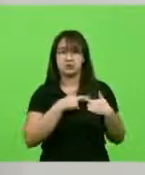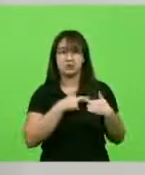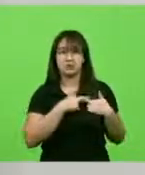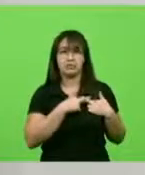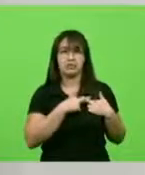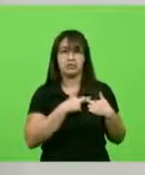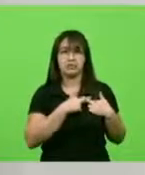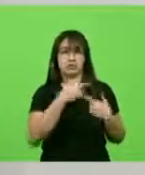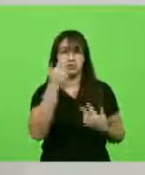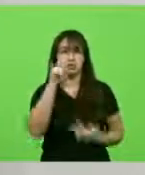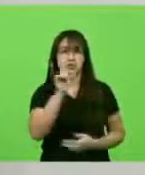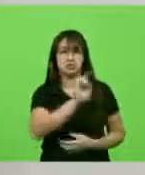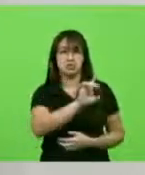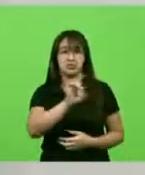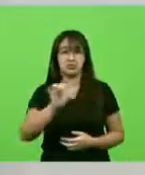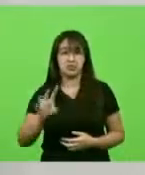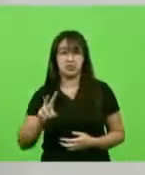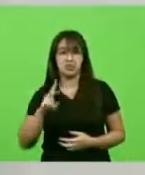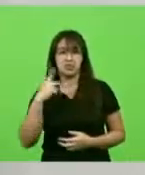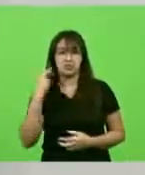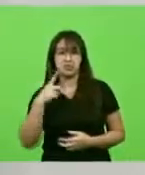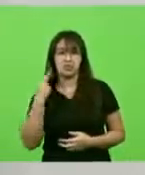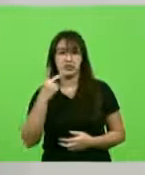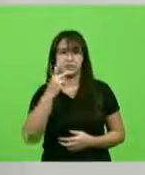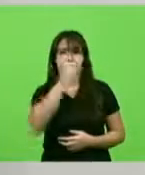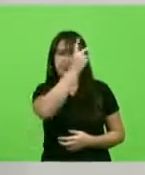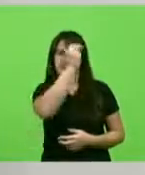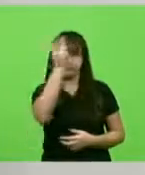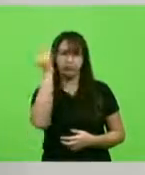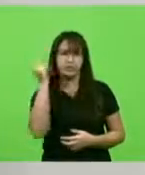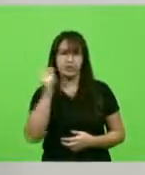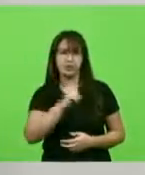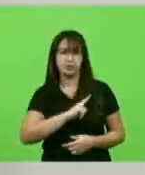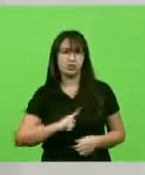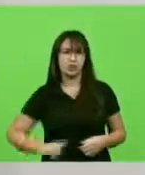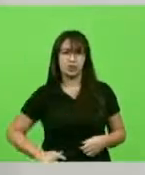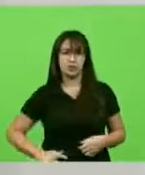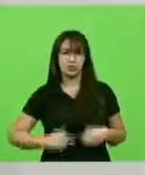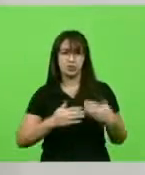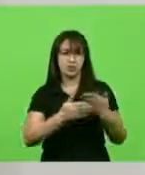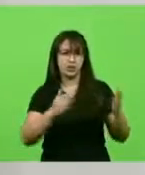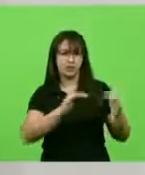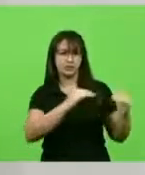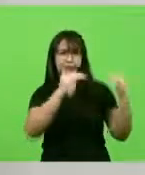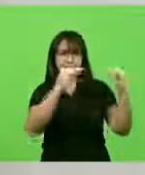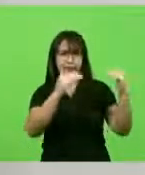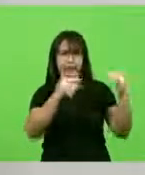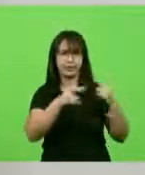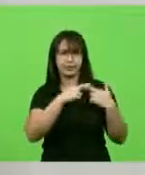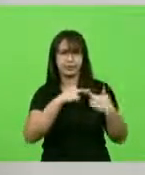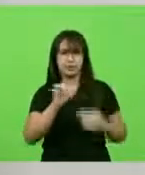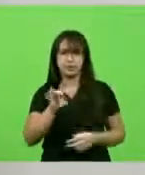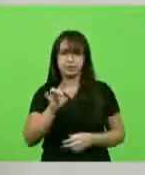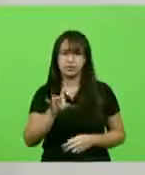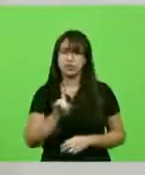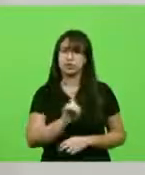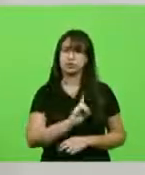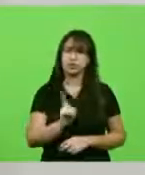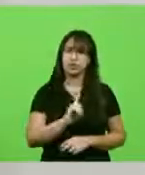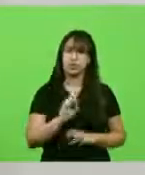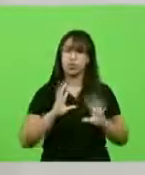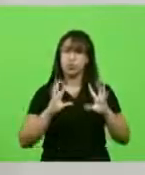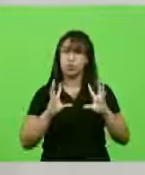aos prefeitos, aos vereadores, às autoridades de um modo geral. As leis, os